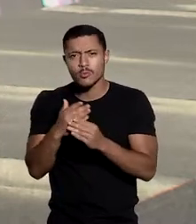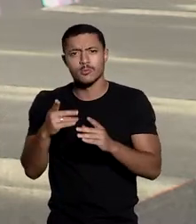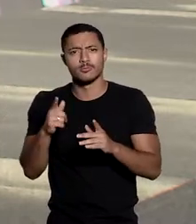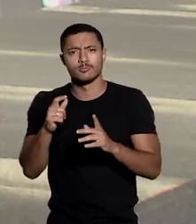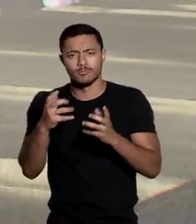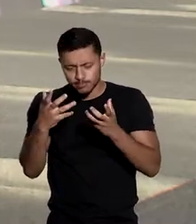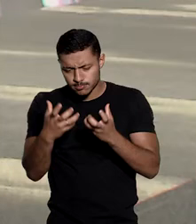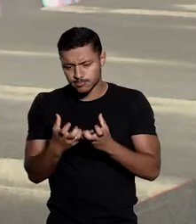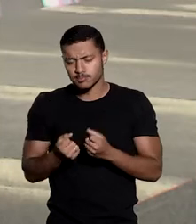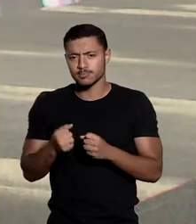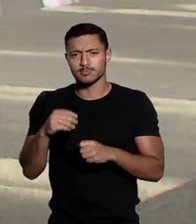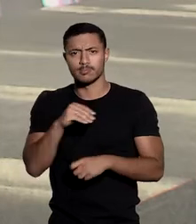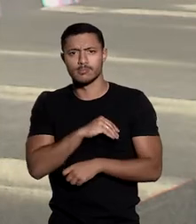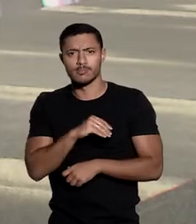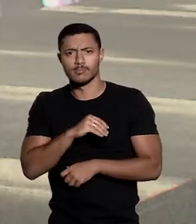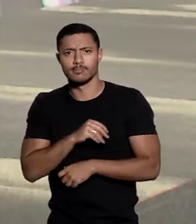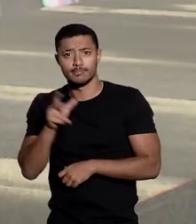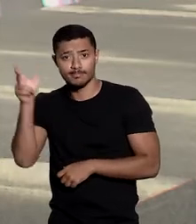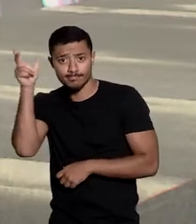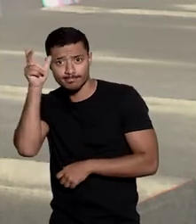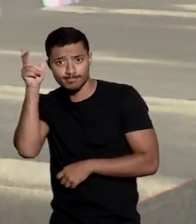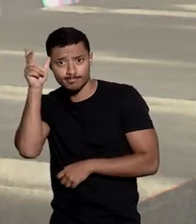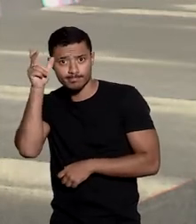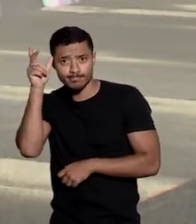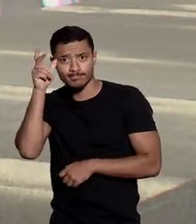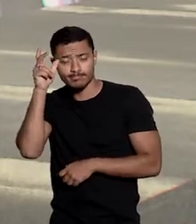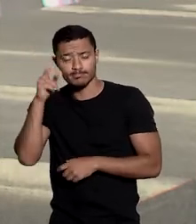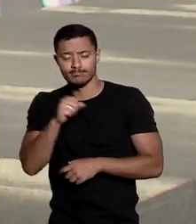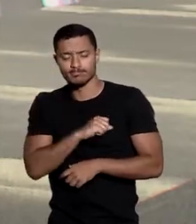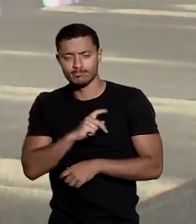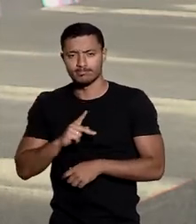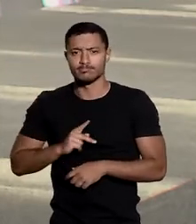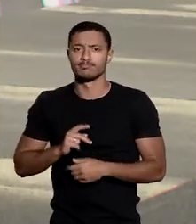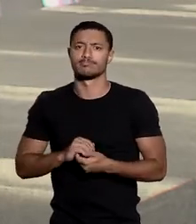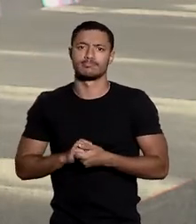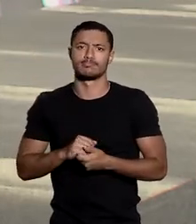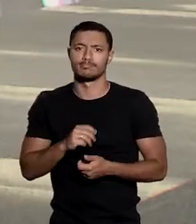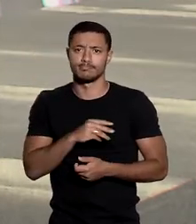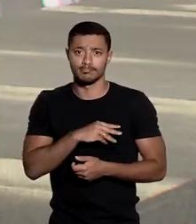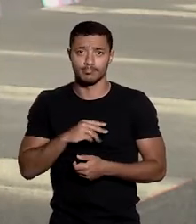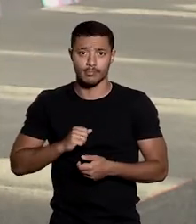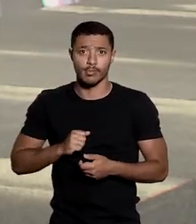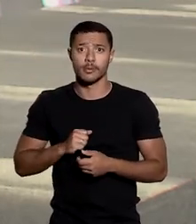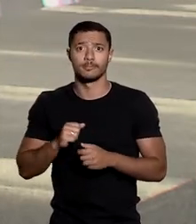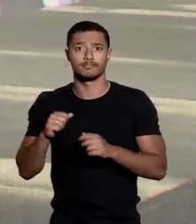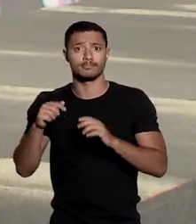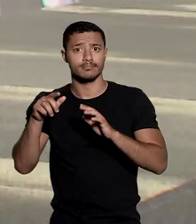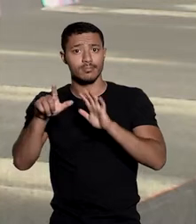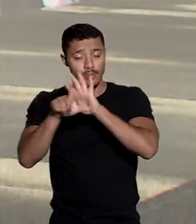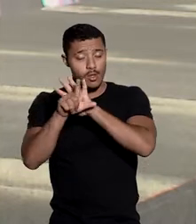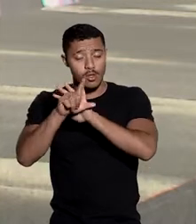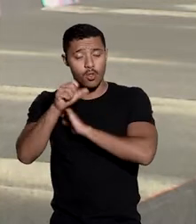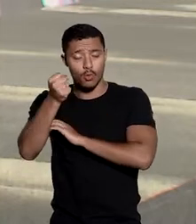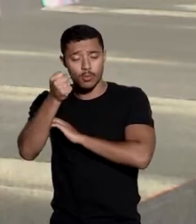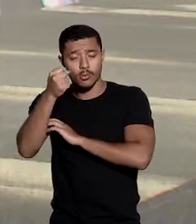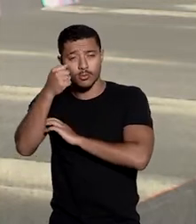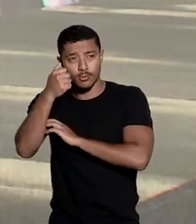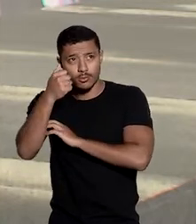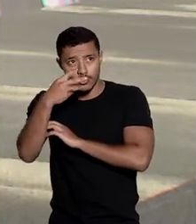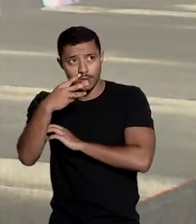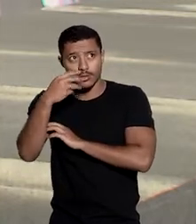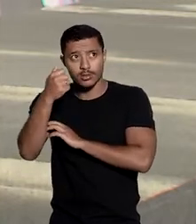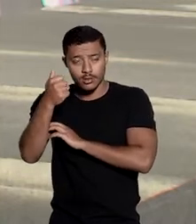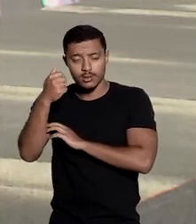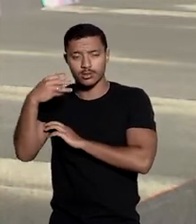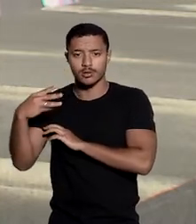quais foram captados recursos por meio de renúncia fiscal, segundo os procedimentos previstos na Lei 8.313, de